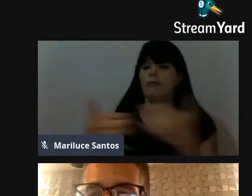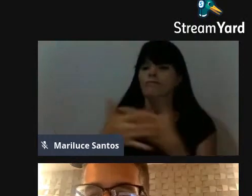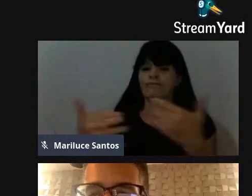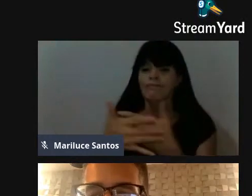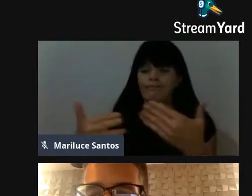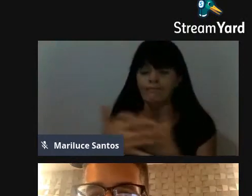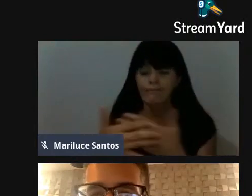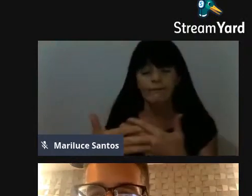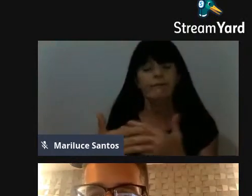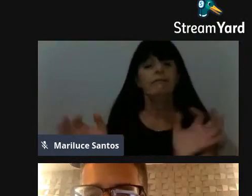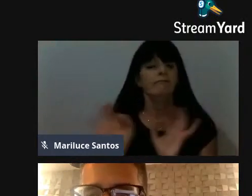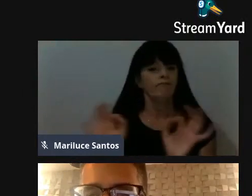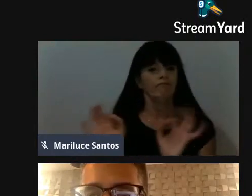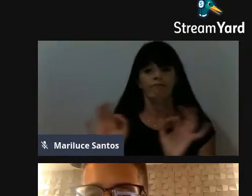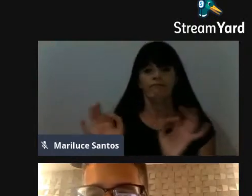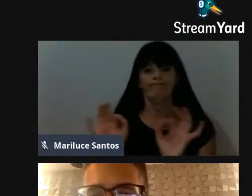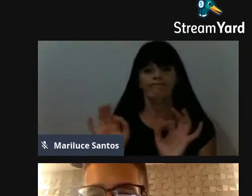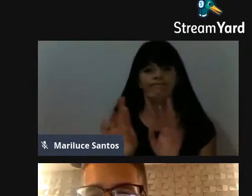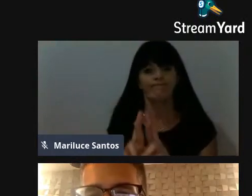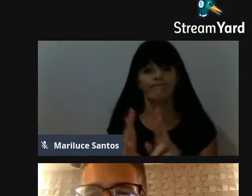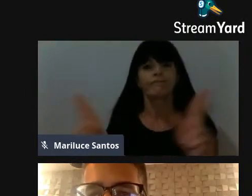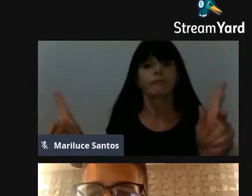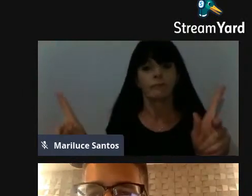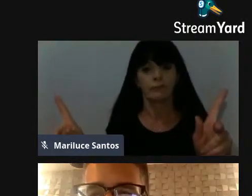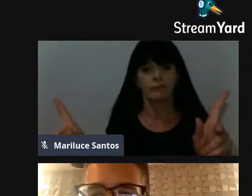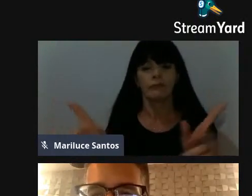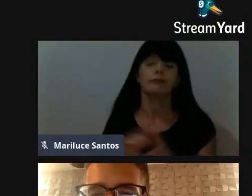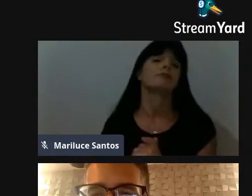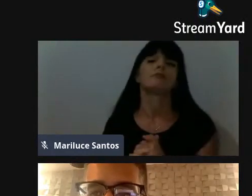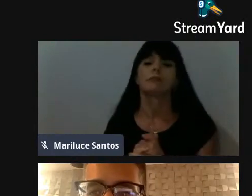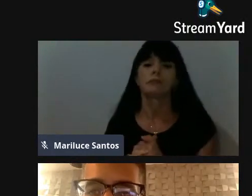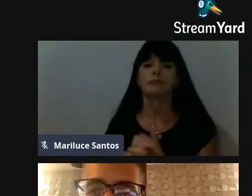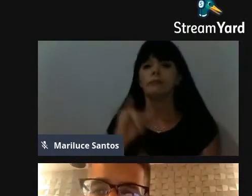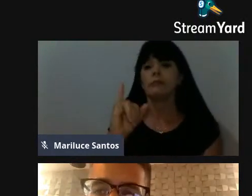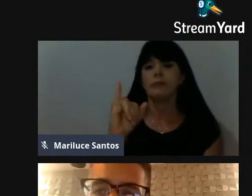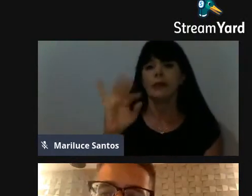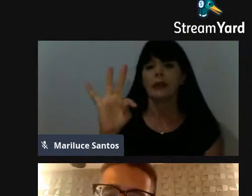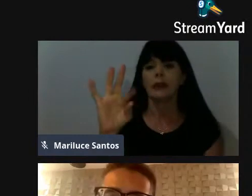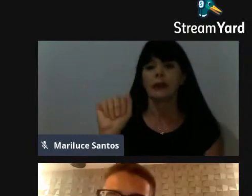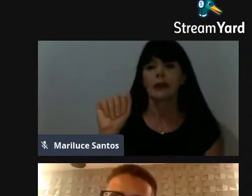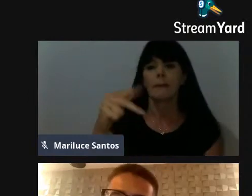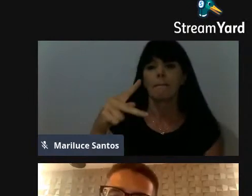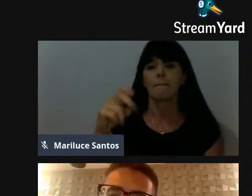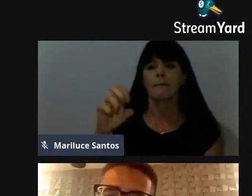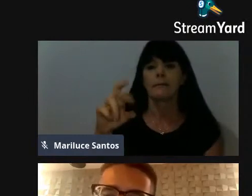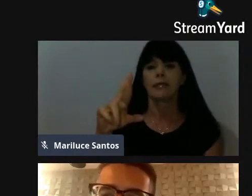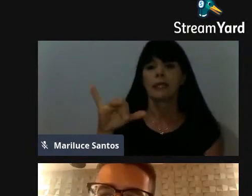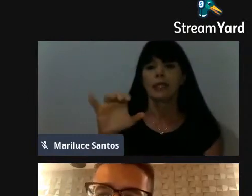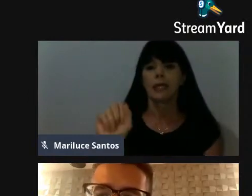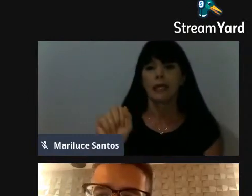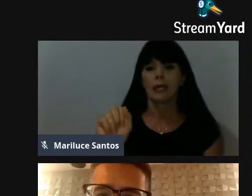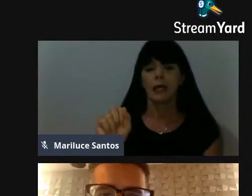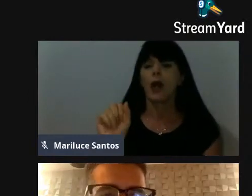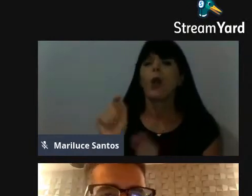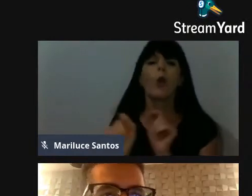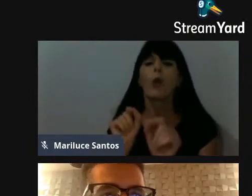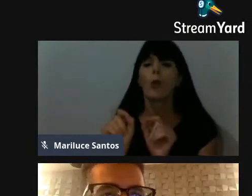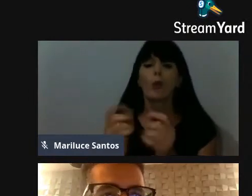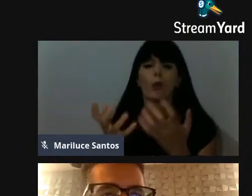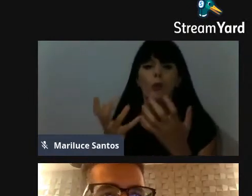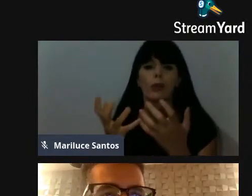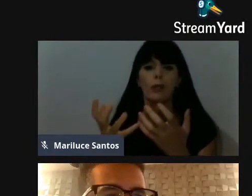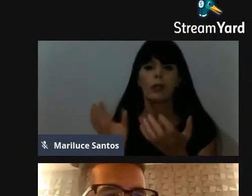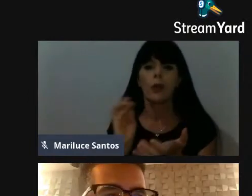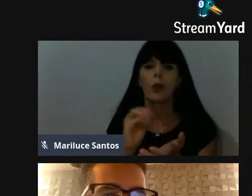uma grande variedade, todas as, de tudo mesmo, Itapicerica realmente uma cidade pequena. Eu queria colocar até aqui, como você